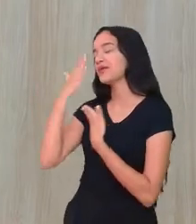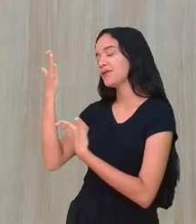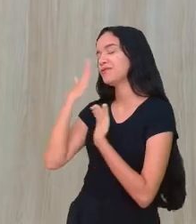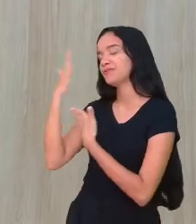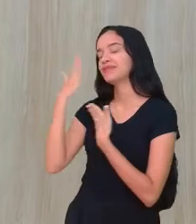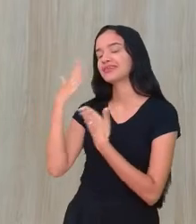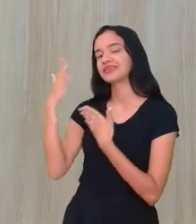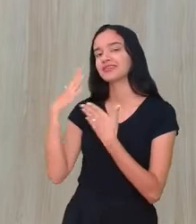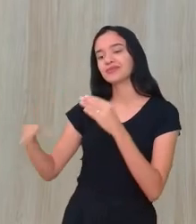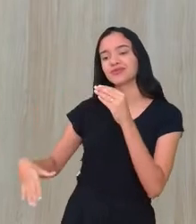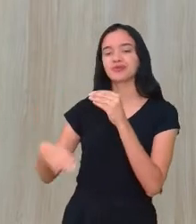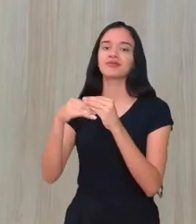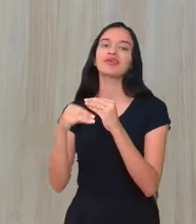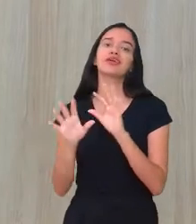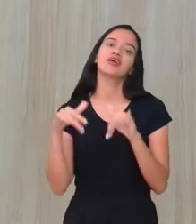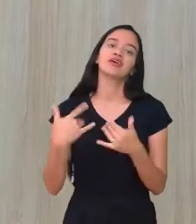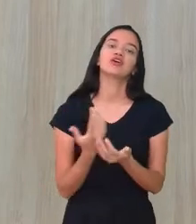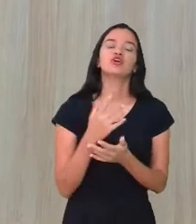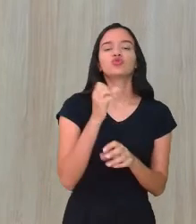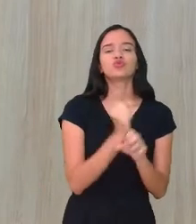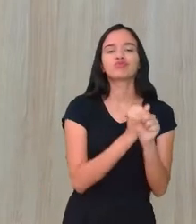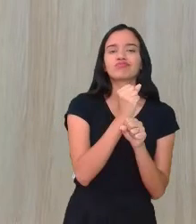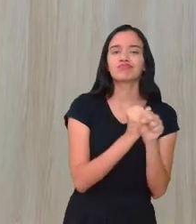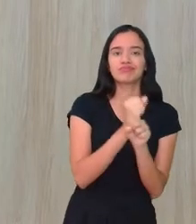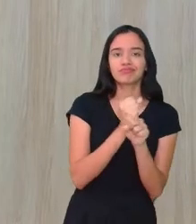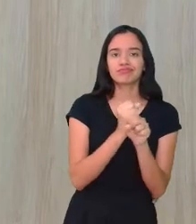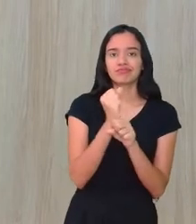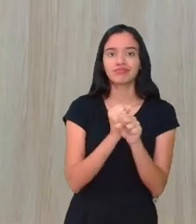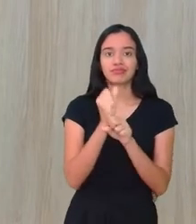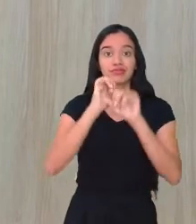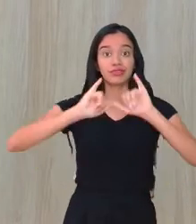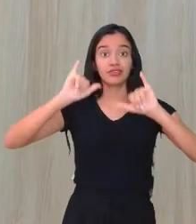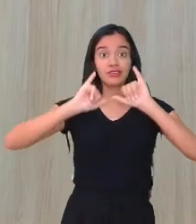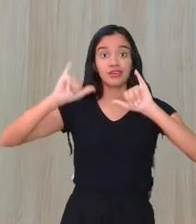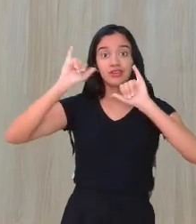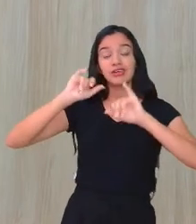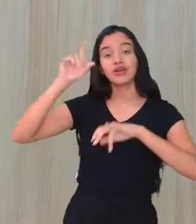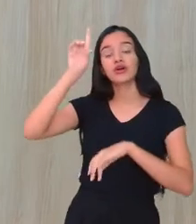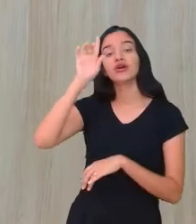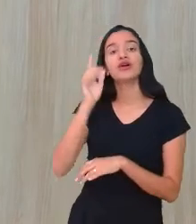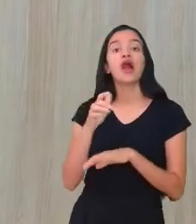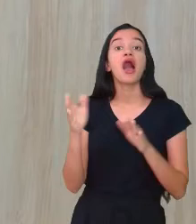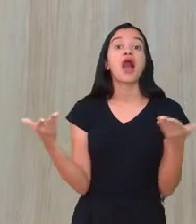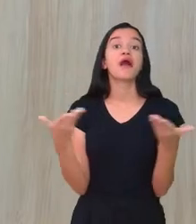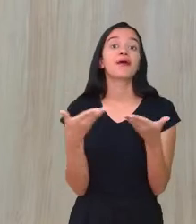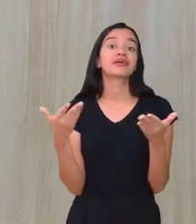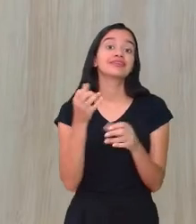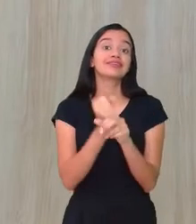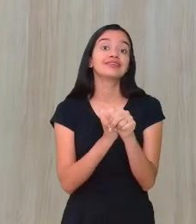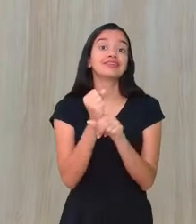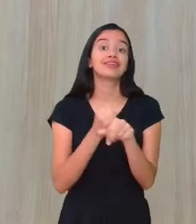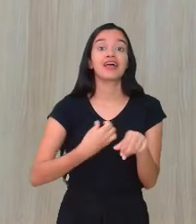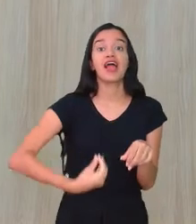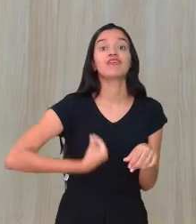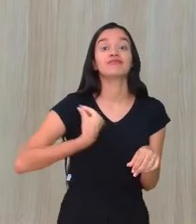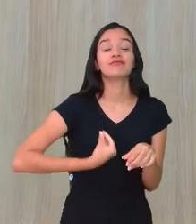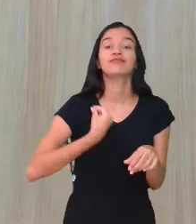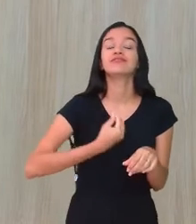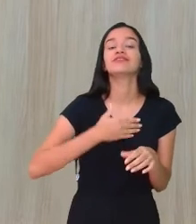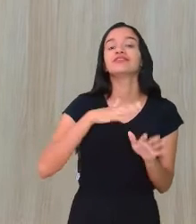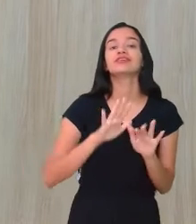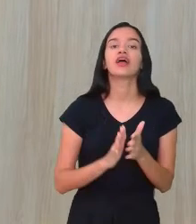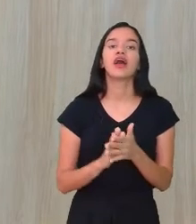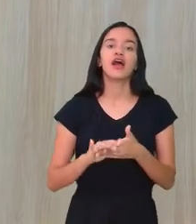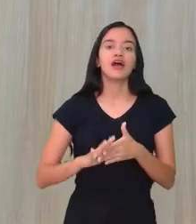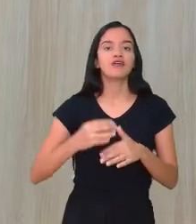contribuição. Então, cada ano, essa campanha de concentração, cada ano tem um tema. O tema deste ano é a vida é a melhor escolha.